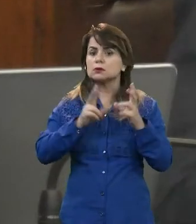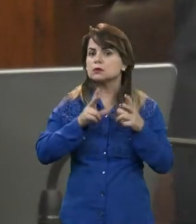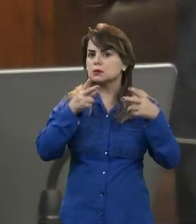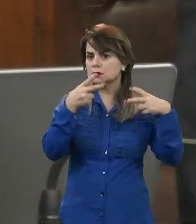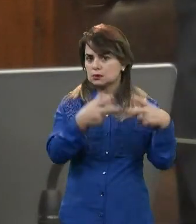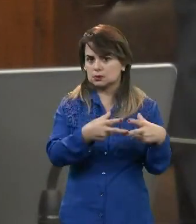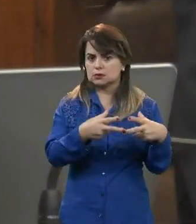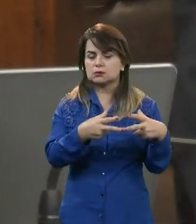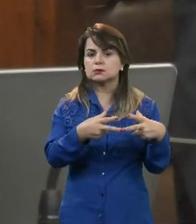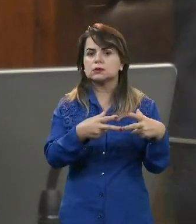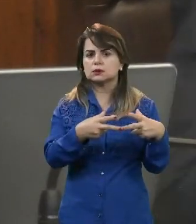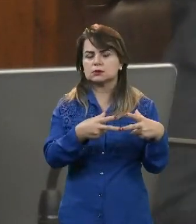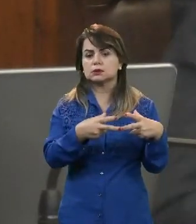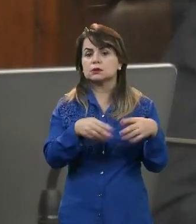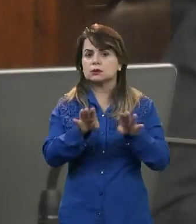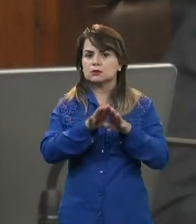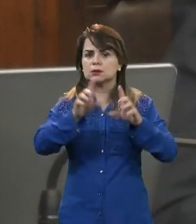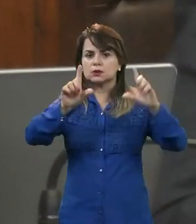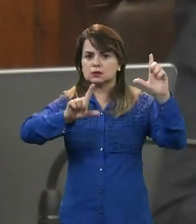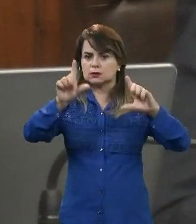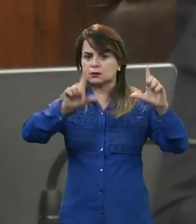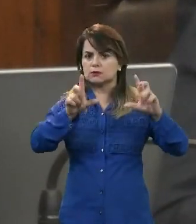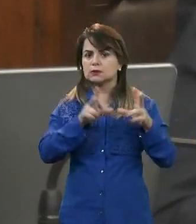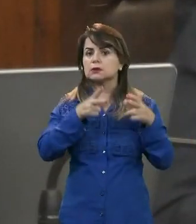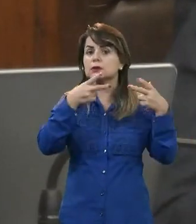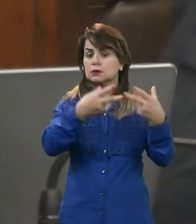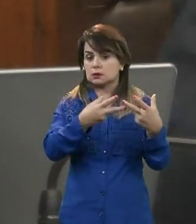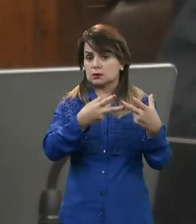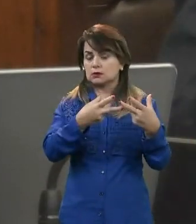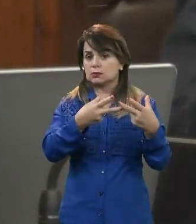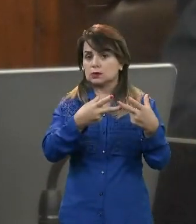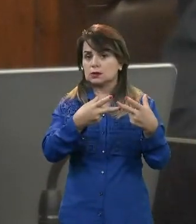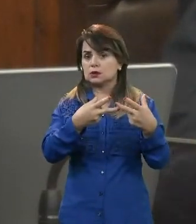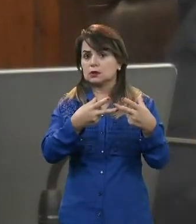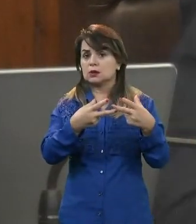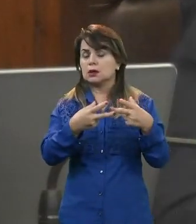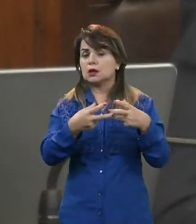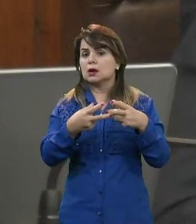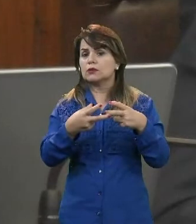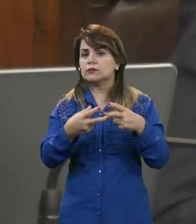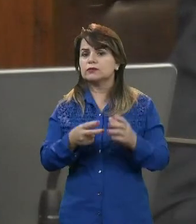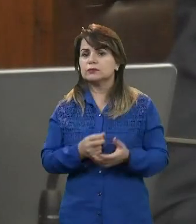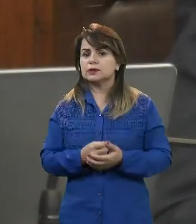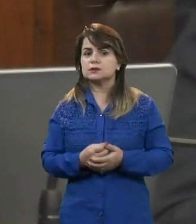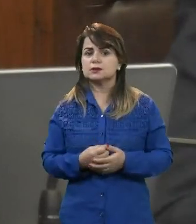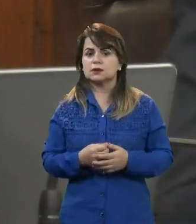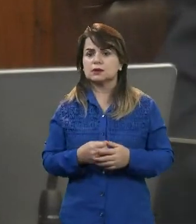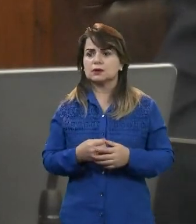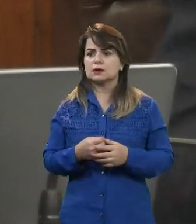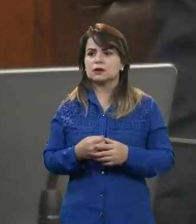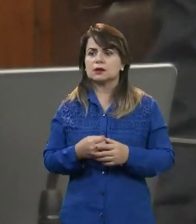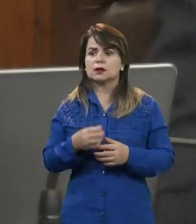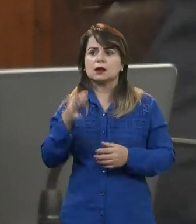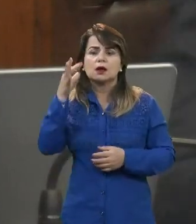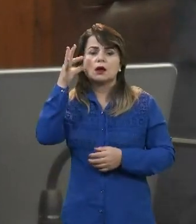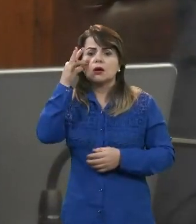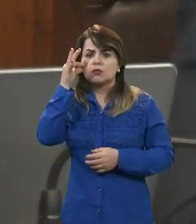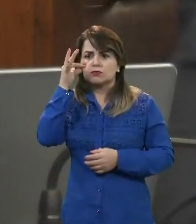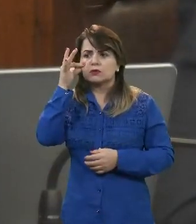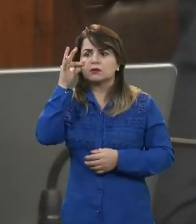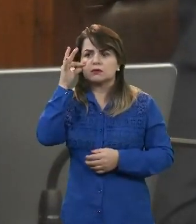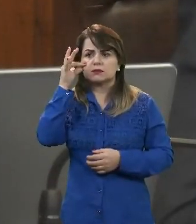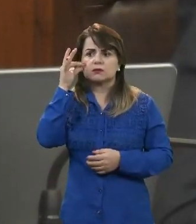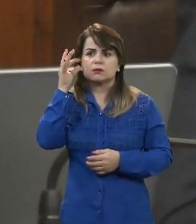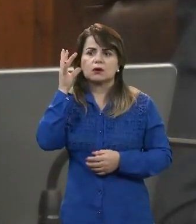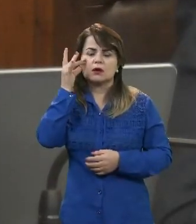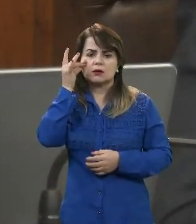através aqui da TV Câmara, que transmite ao vivo, solicitar à diretora da TV Câmara, que depois possa fazer